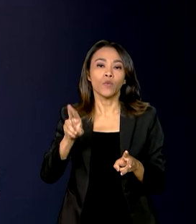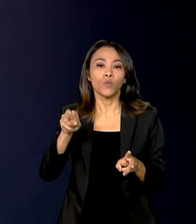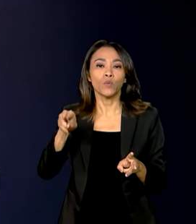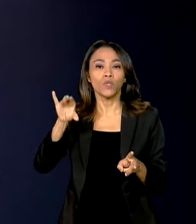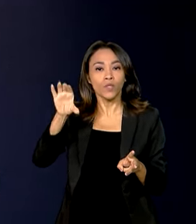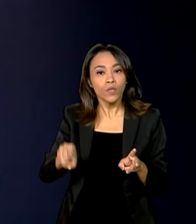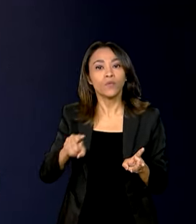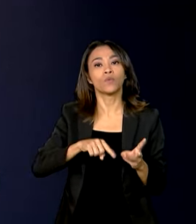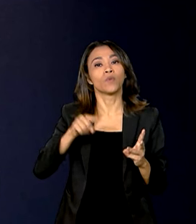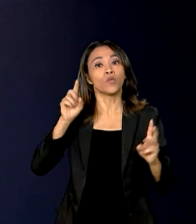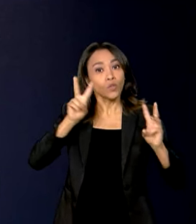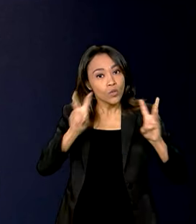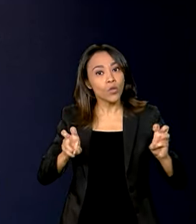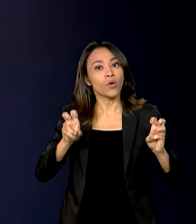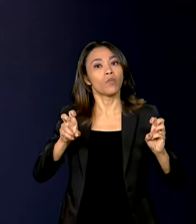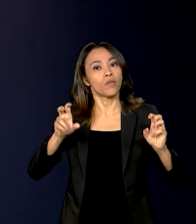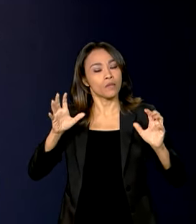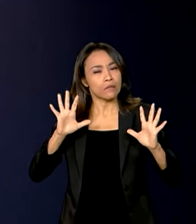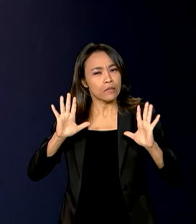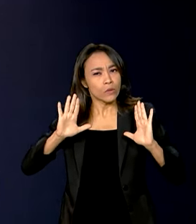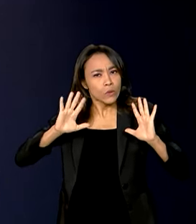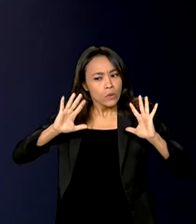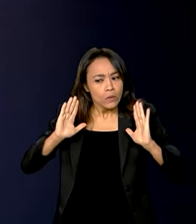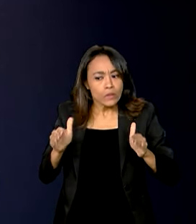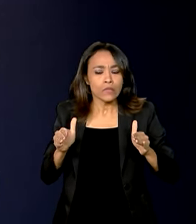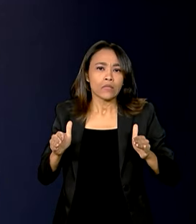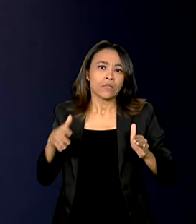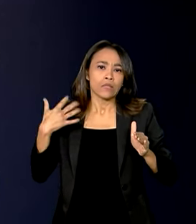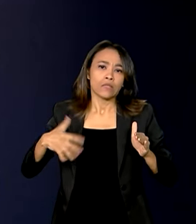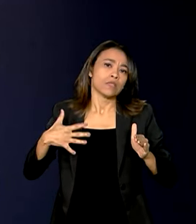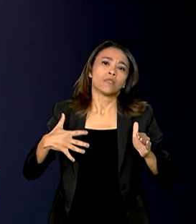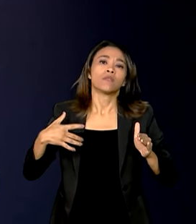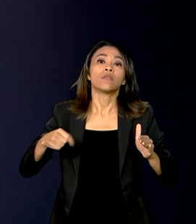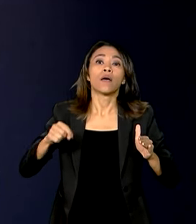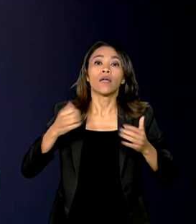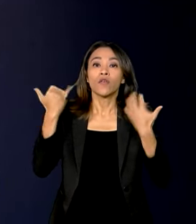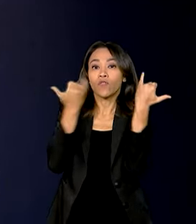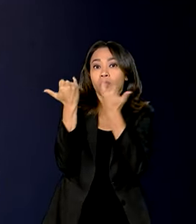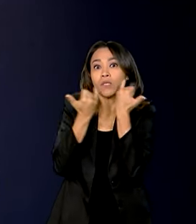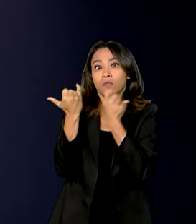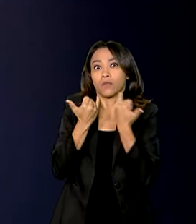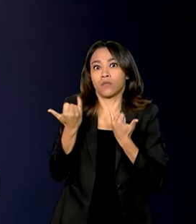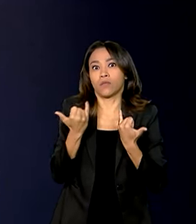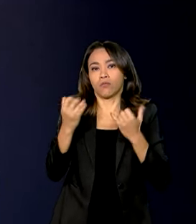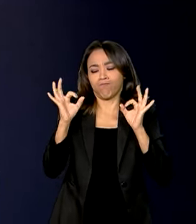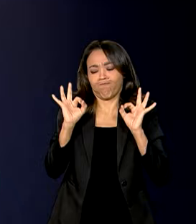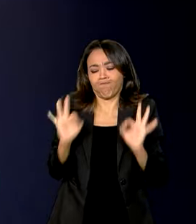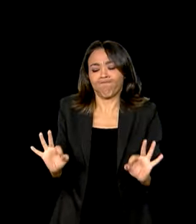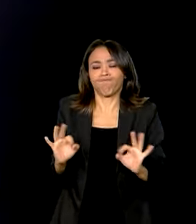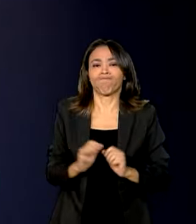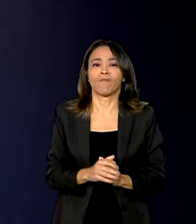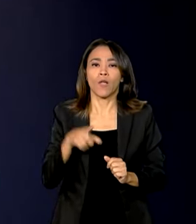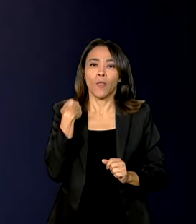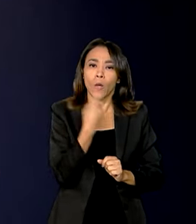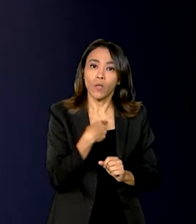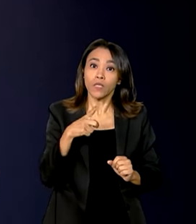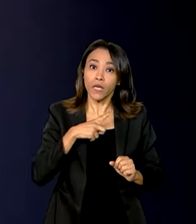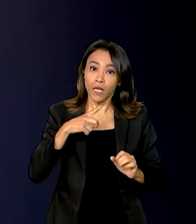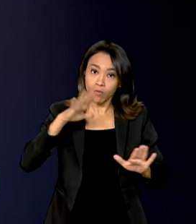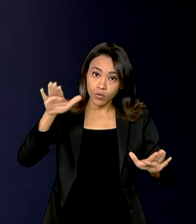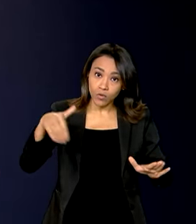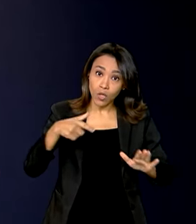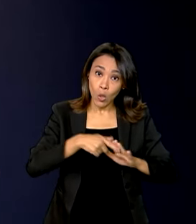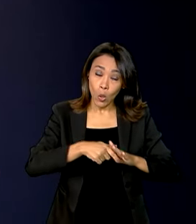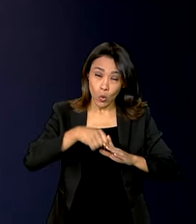da integridade da informação. Estamos interessados em fortalecer a cooperação direta com o país do sul